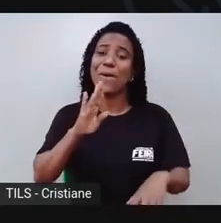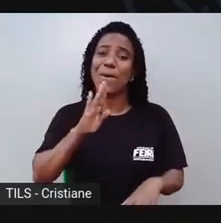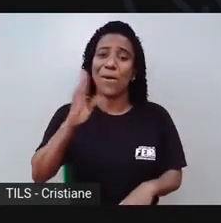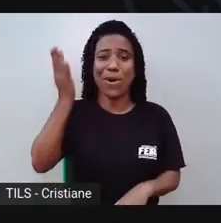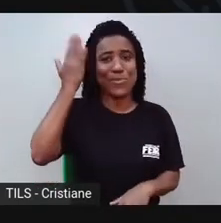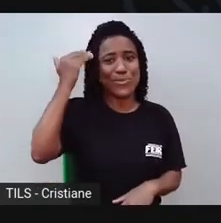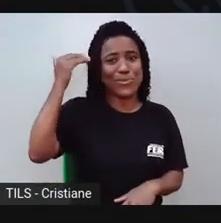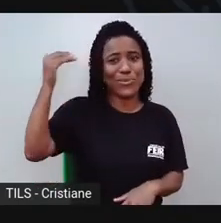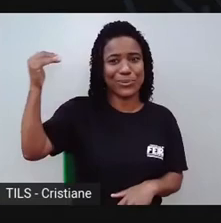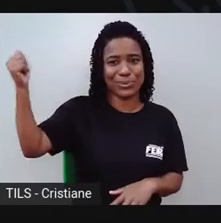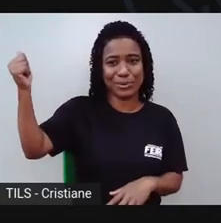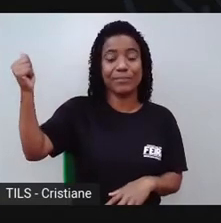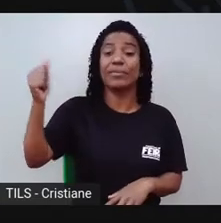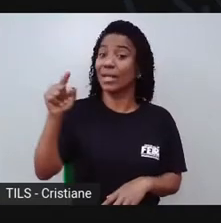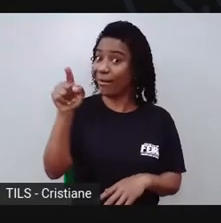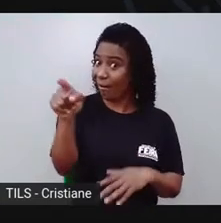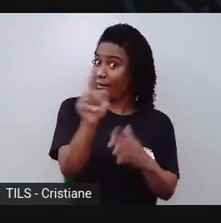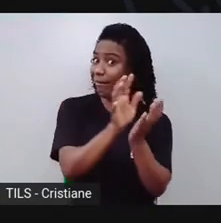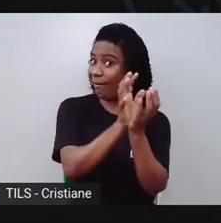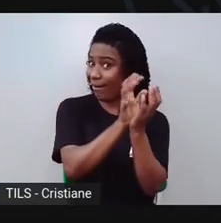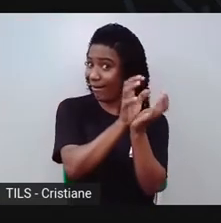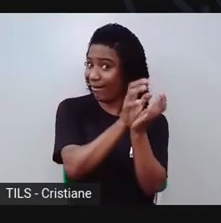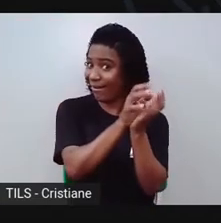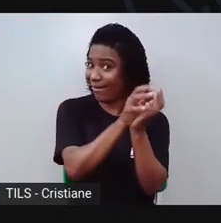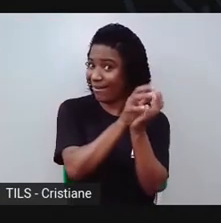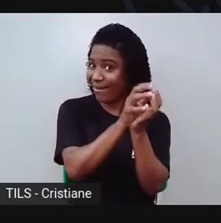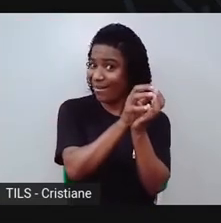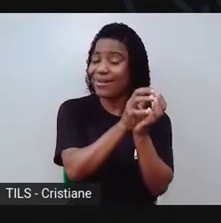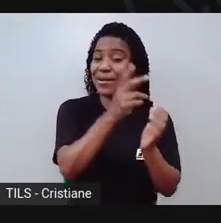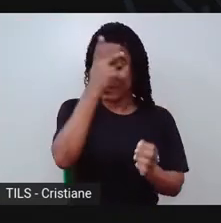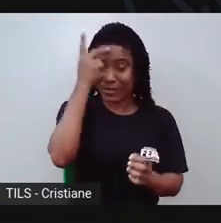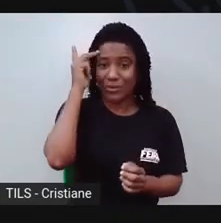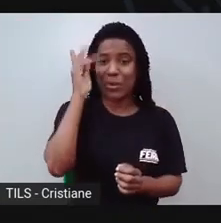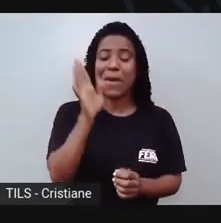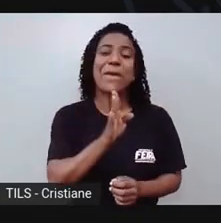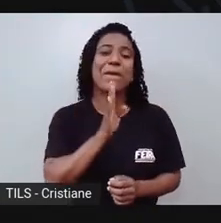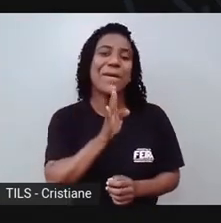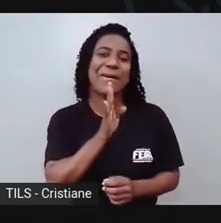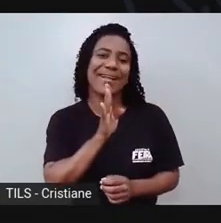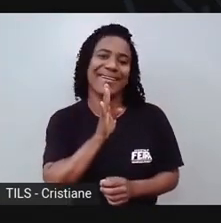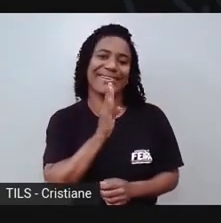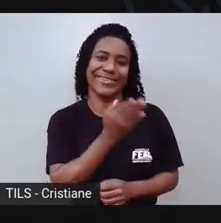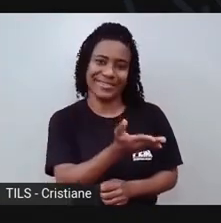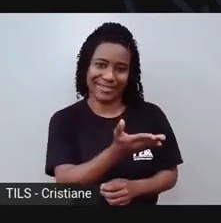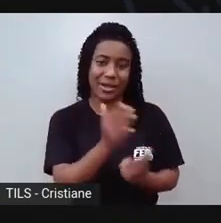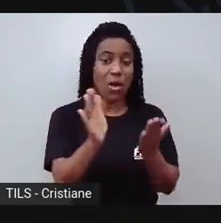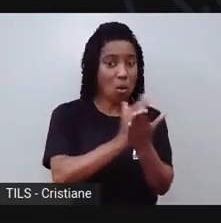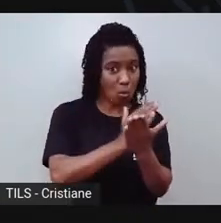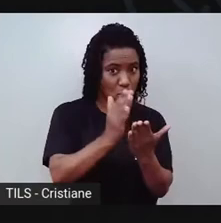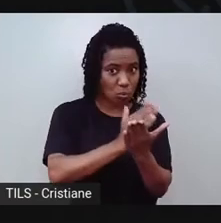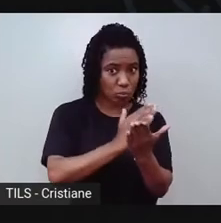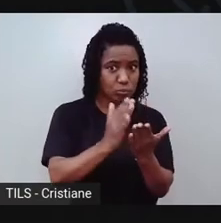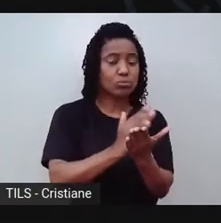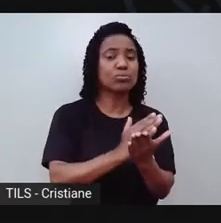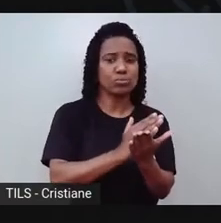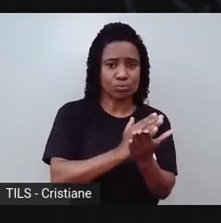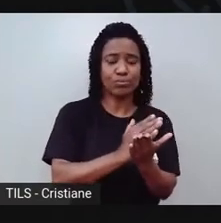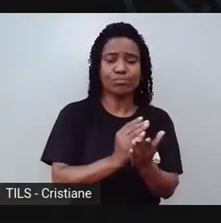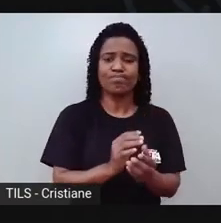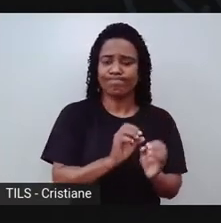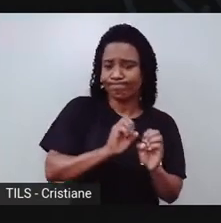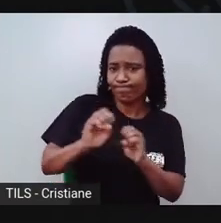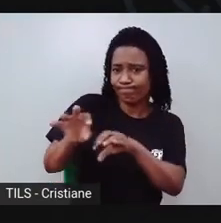seguidores do mestre Vitalino. Aqueles senhores já mais de idade, que aprenderam a arte com ele, continuam trabalhando,